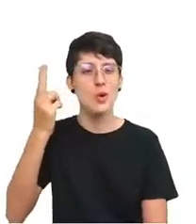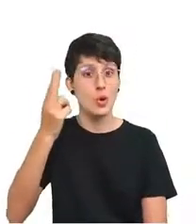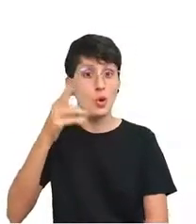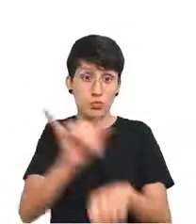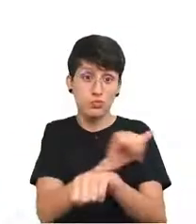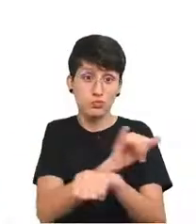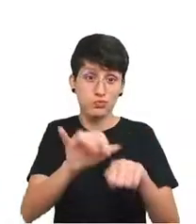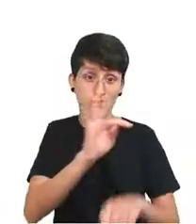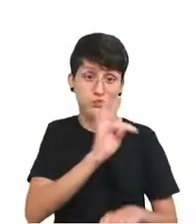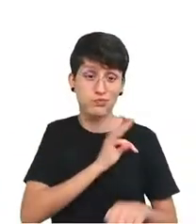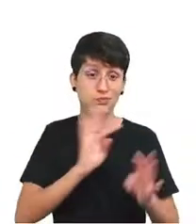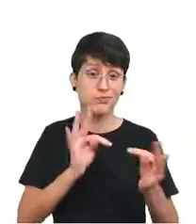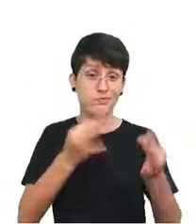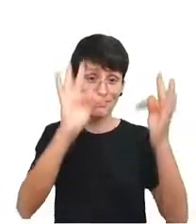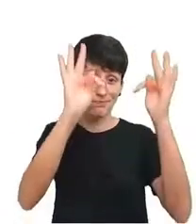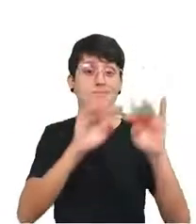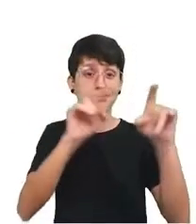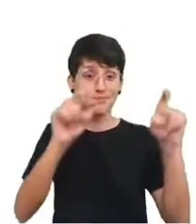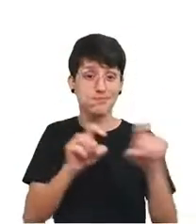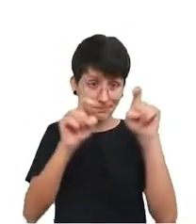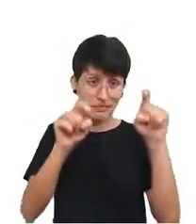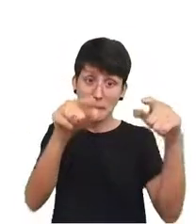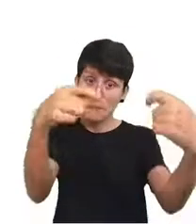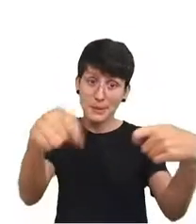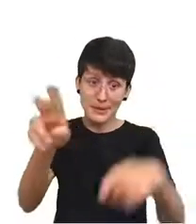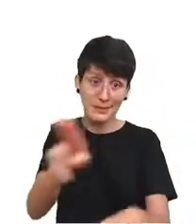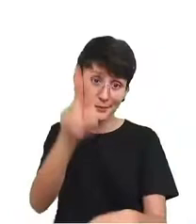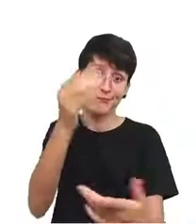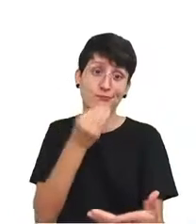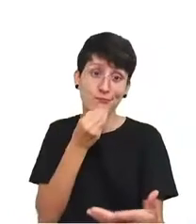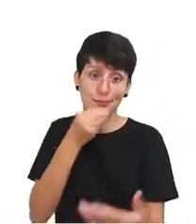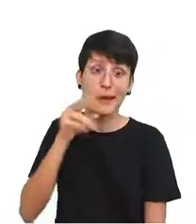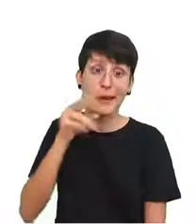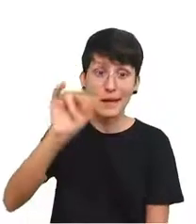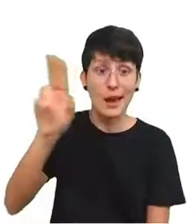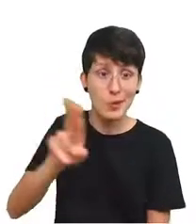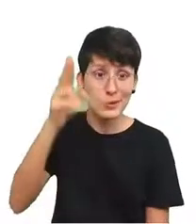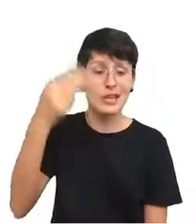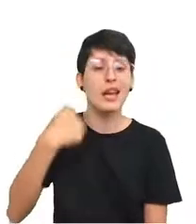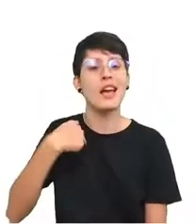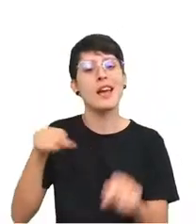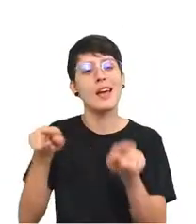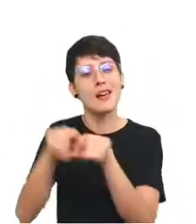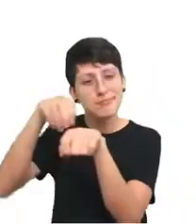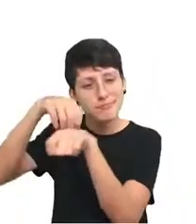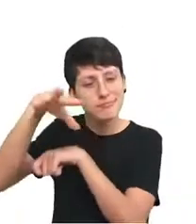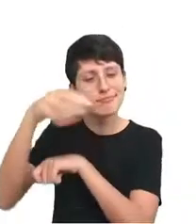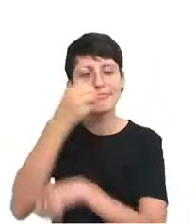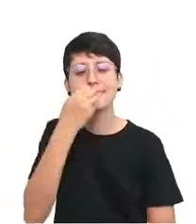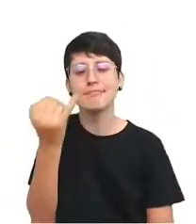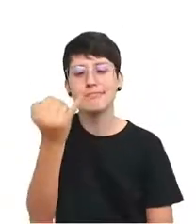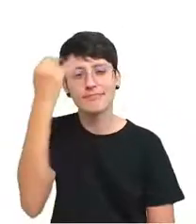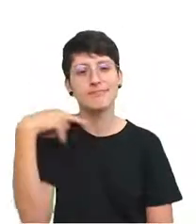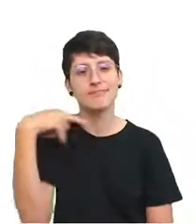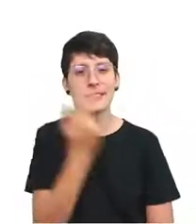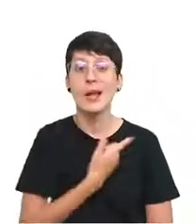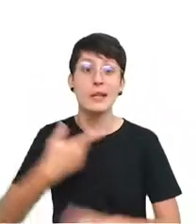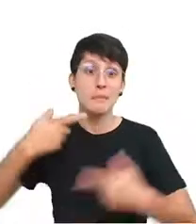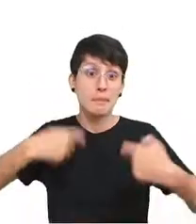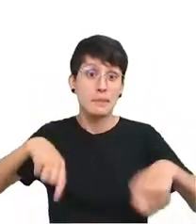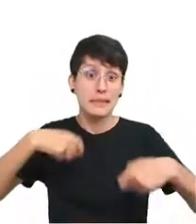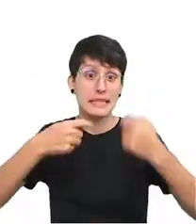ferramentas que você precisa usar. Então, claro, deve usar. Eu também diria que é importante que a gente seja criativo aqui,